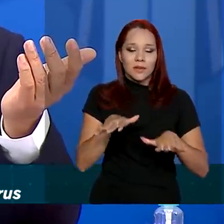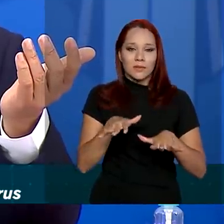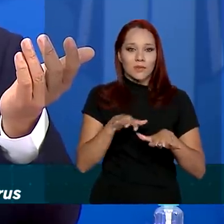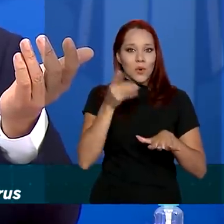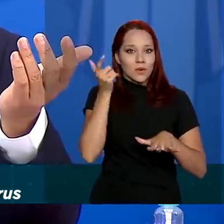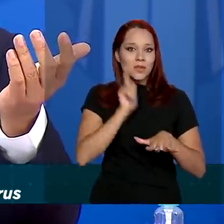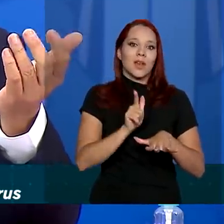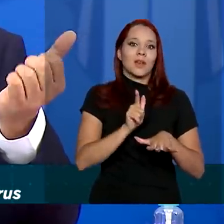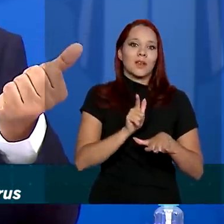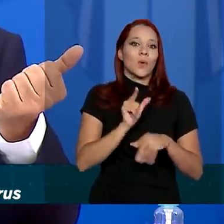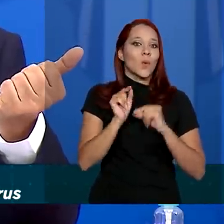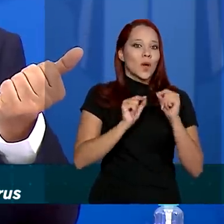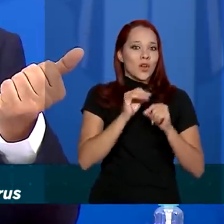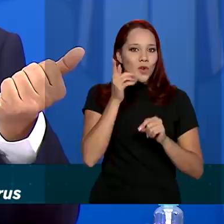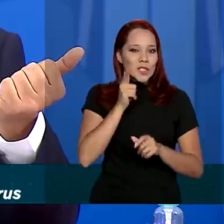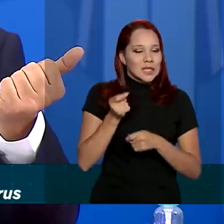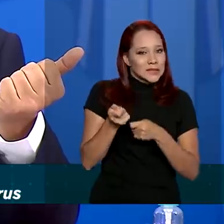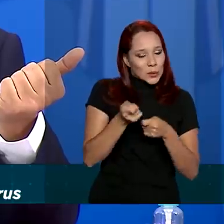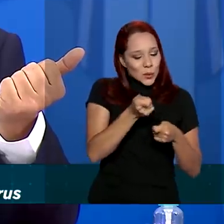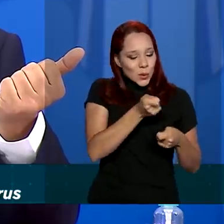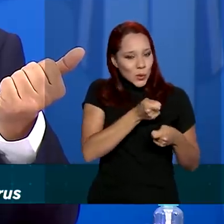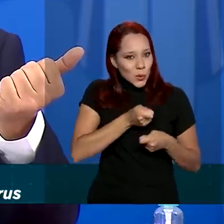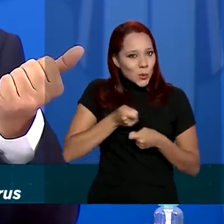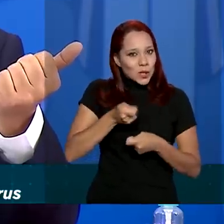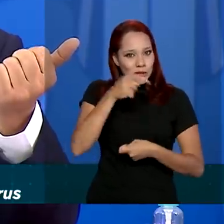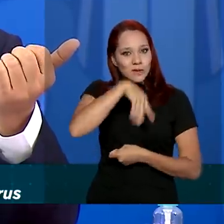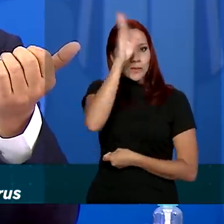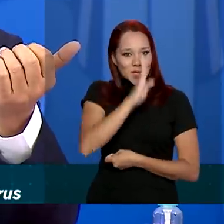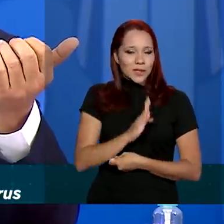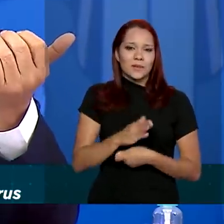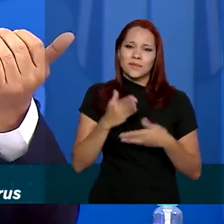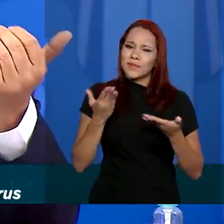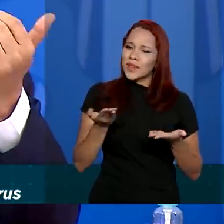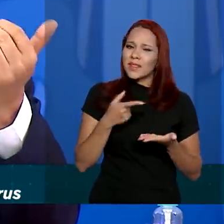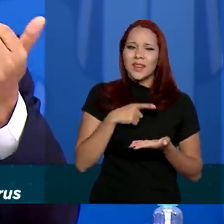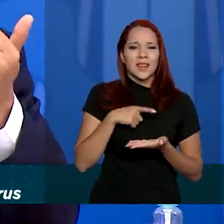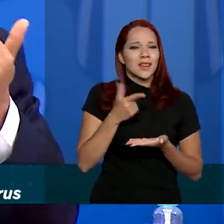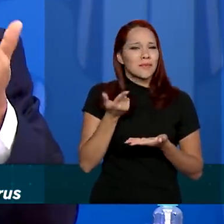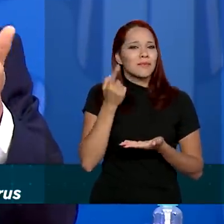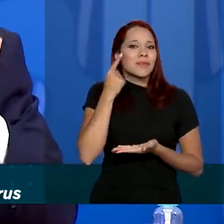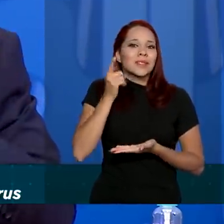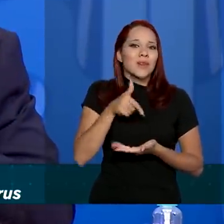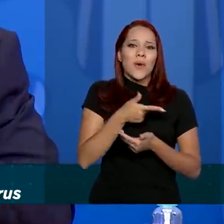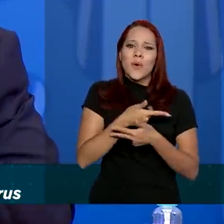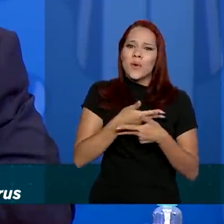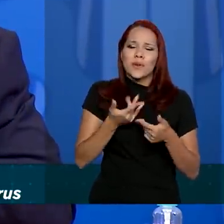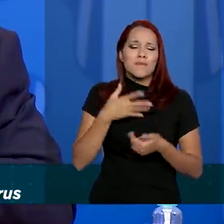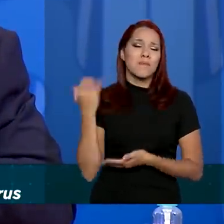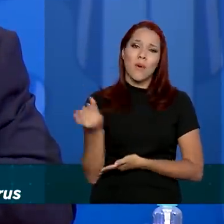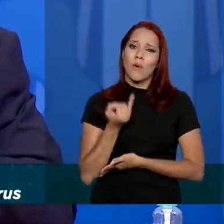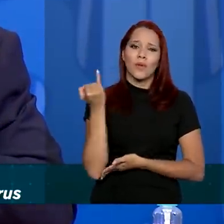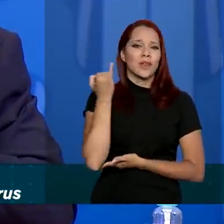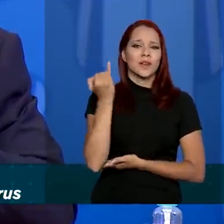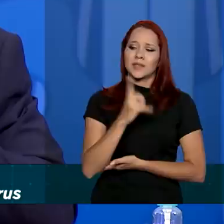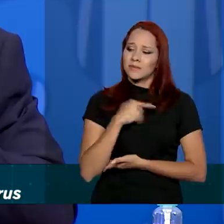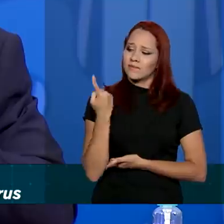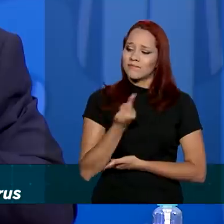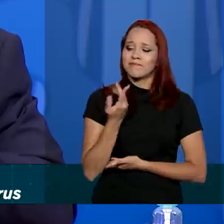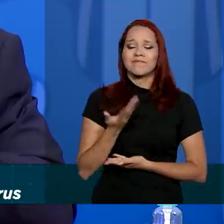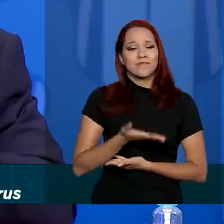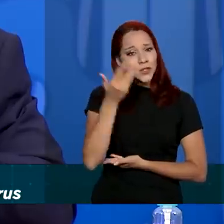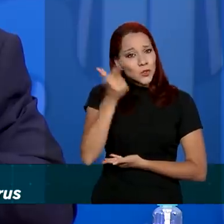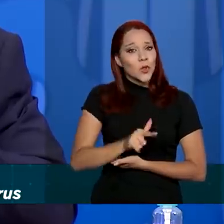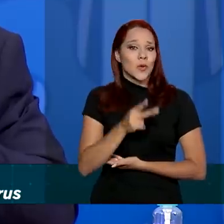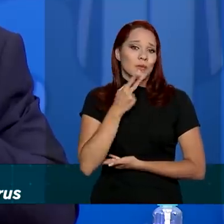a gente consegue controlar esse negócio no Brasil, gente, isso é uma coisa muito importante para a gente e, de